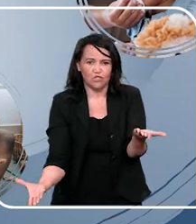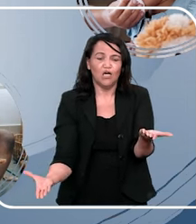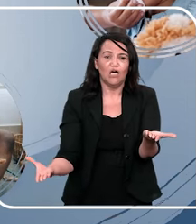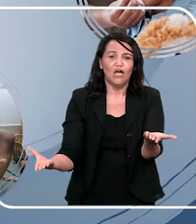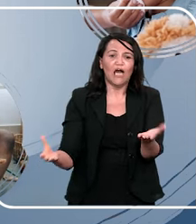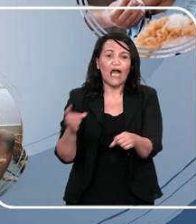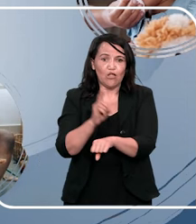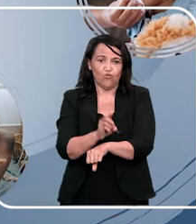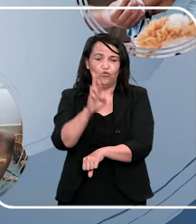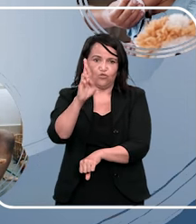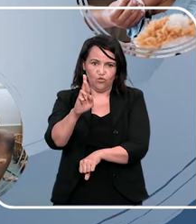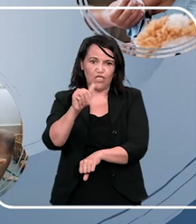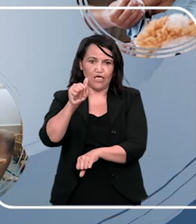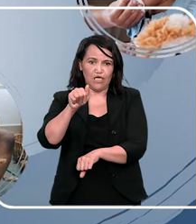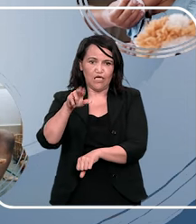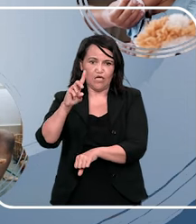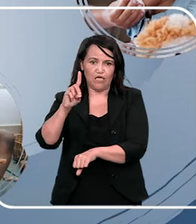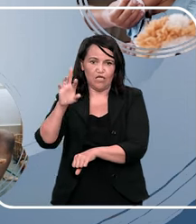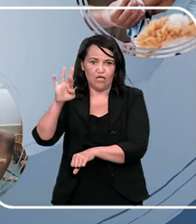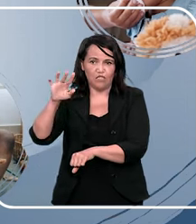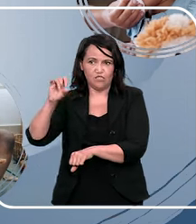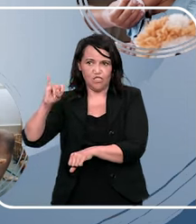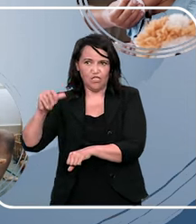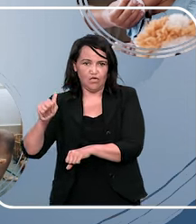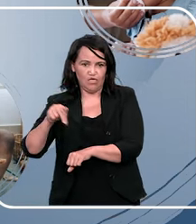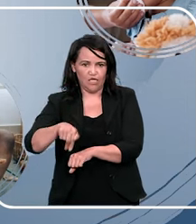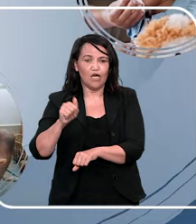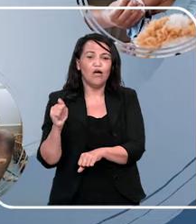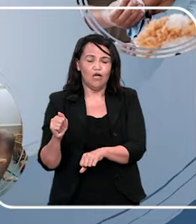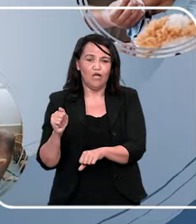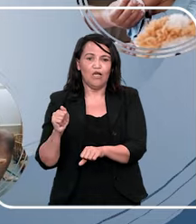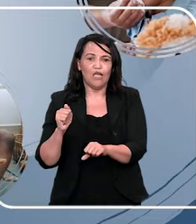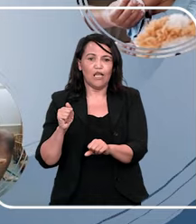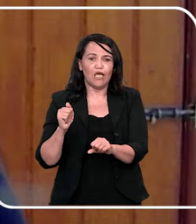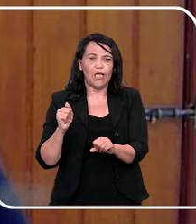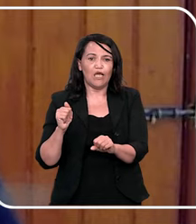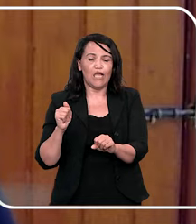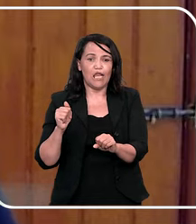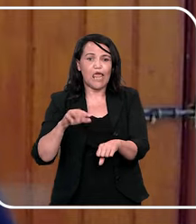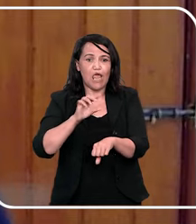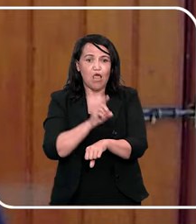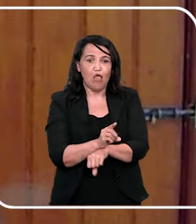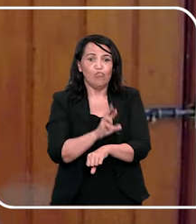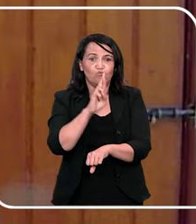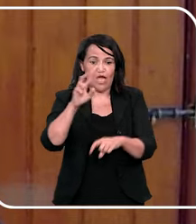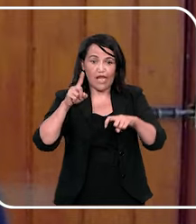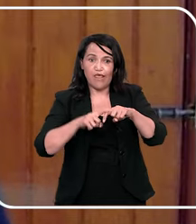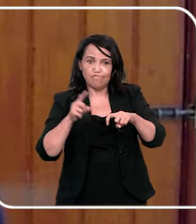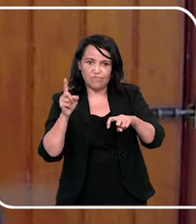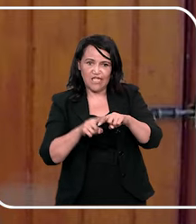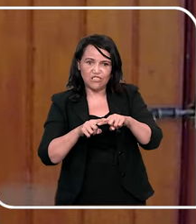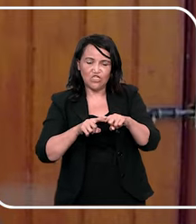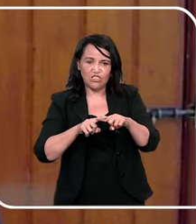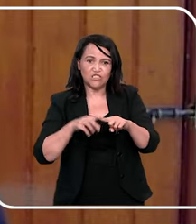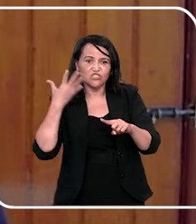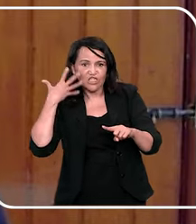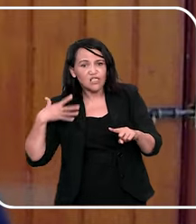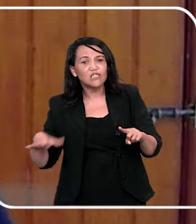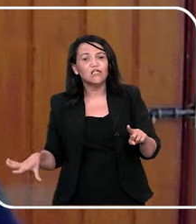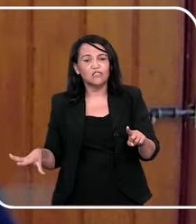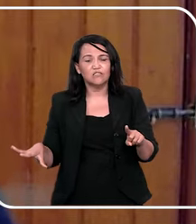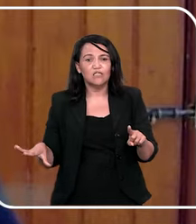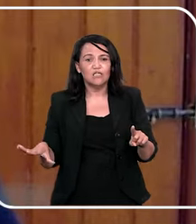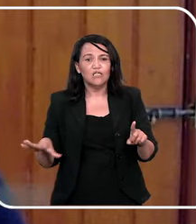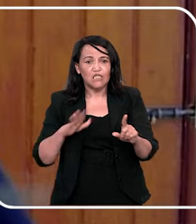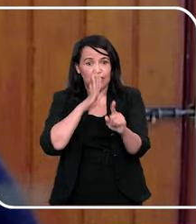não. É a doutora Juliana também pediatra que é da Escola de Educação Positiva. Ela foi... Licença, viu, doutora Juliana? Vou te usar como exemplo